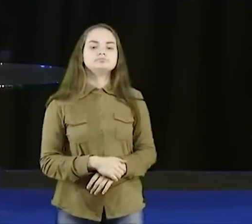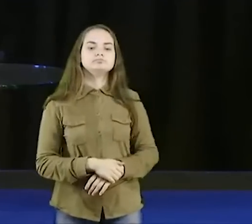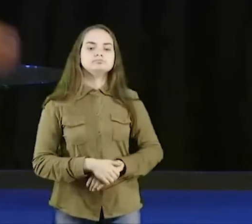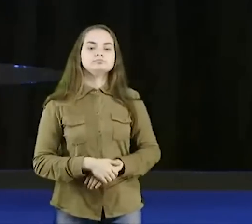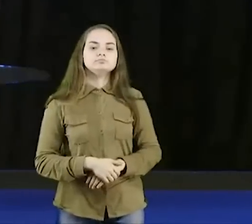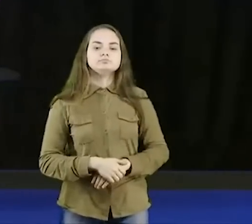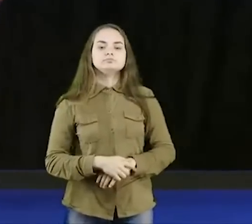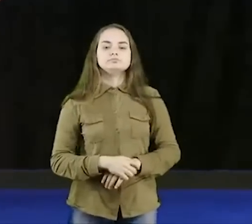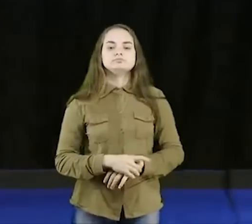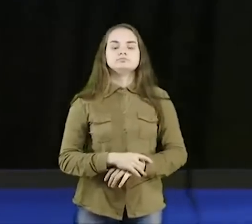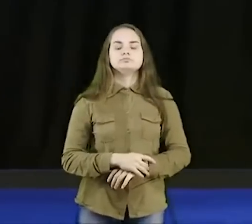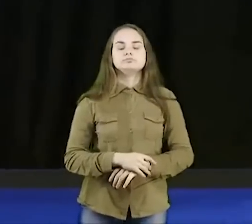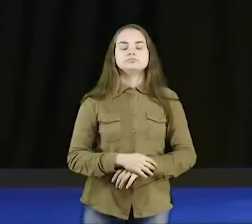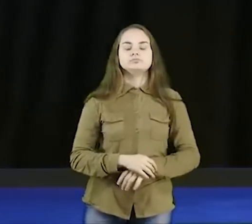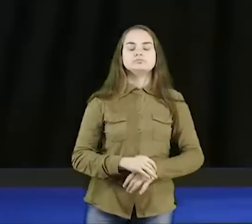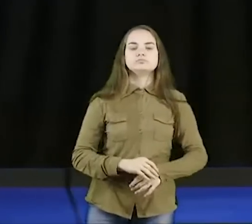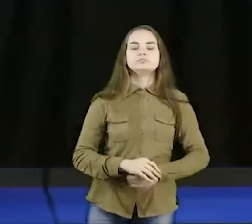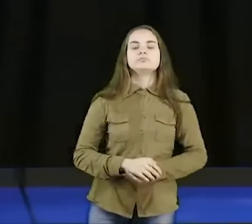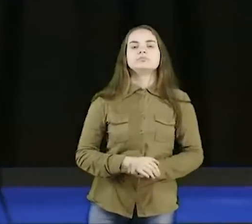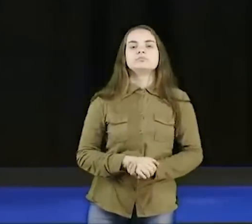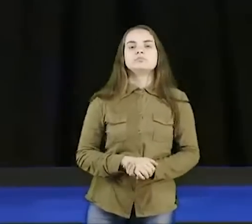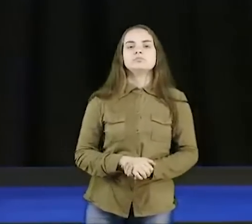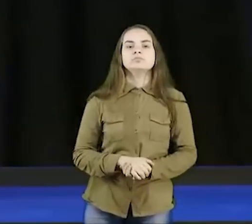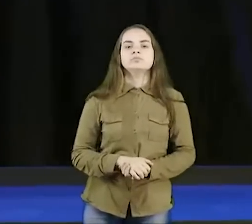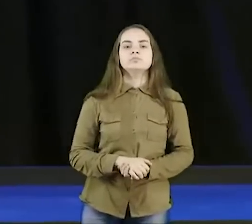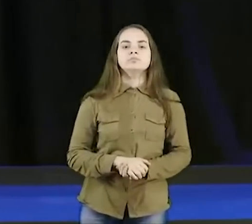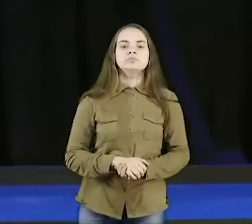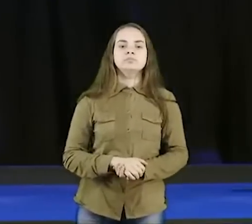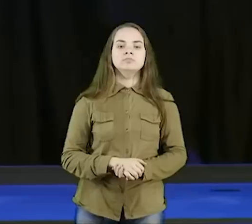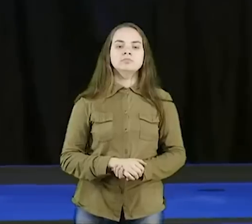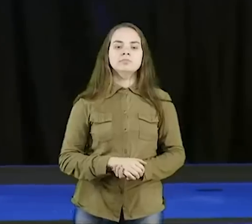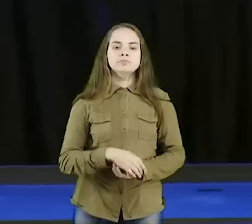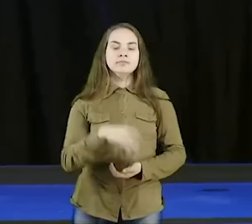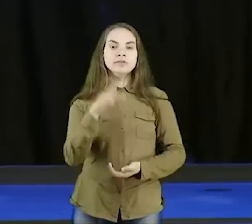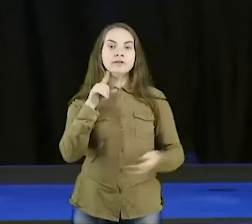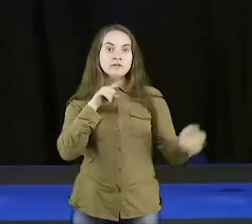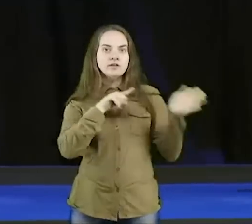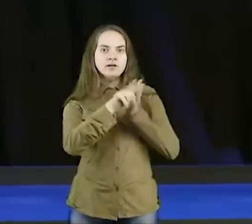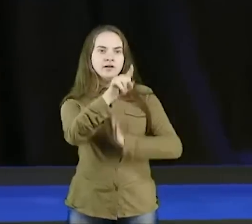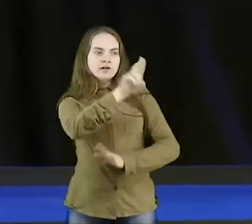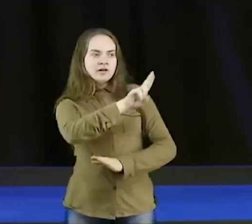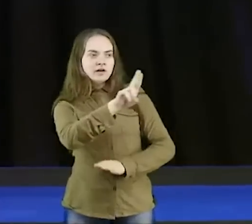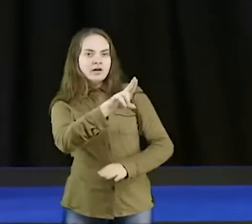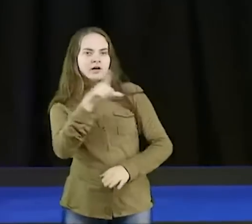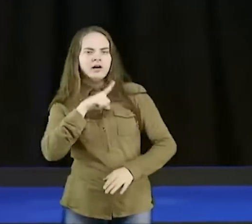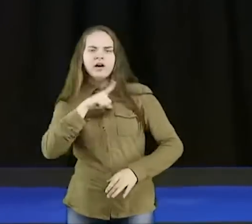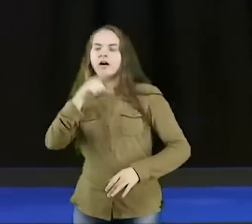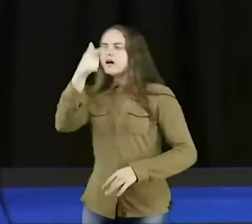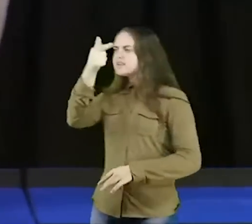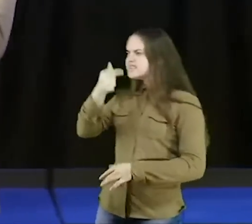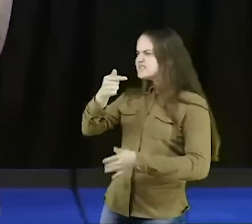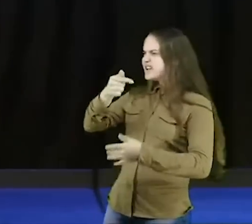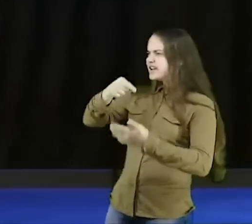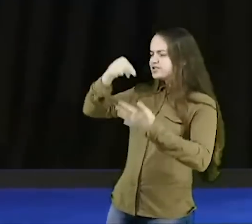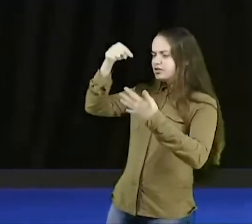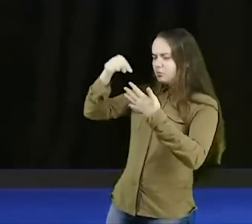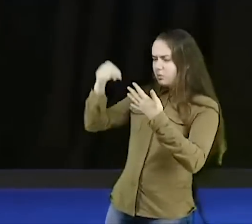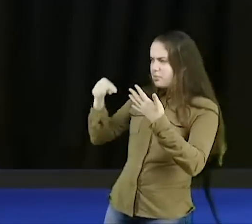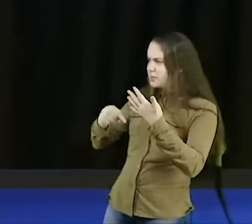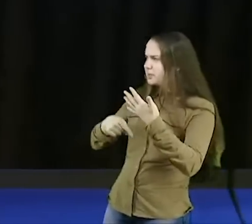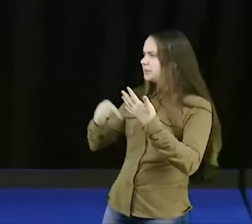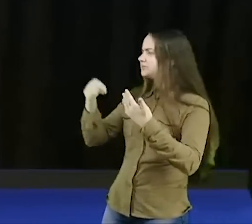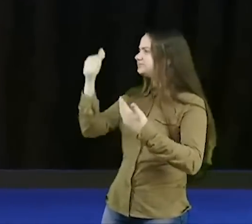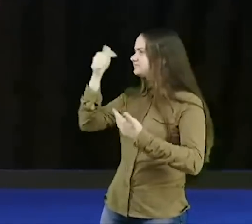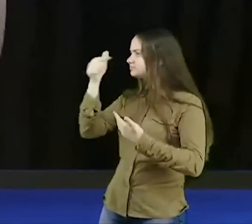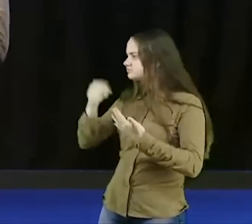sete facadas, são, as sete, rosa vermelho, rosa vermelha,